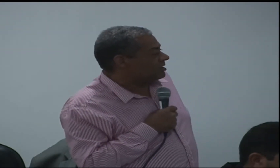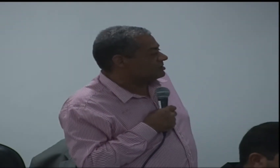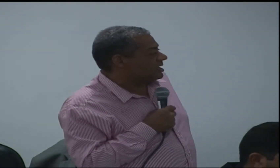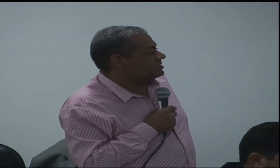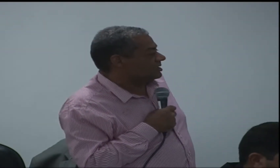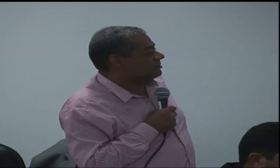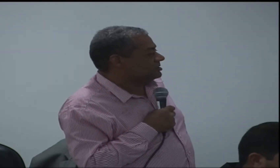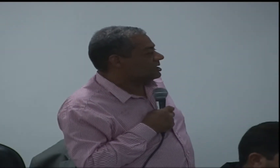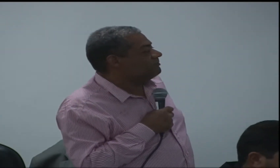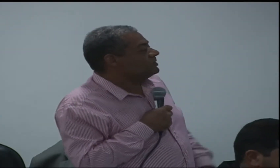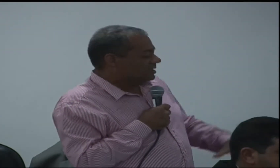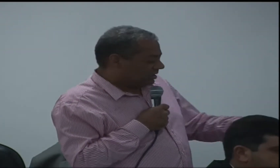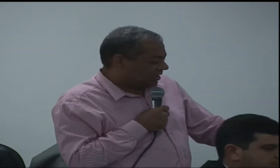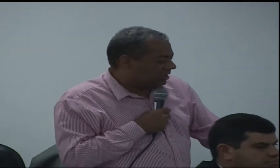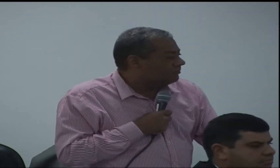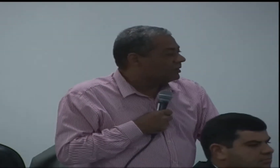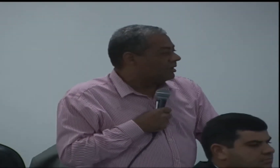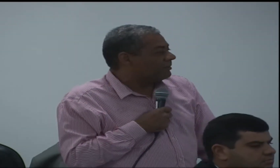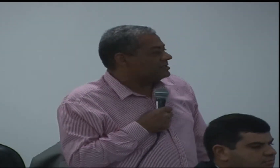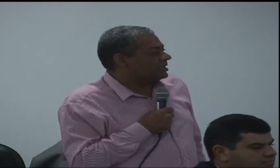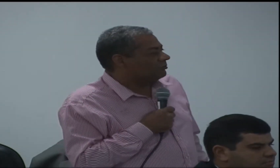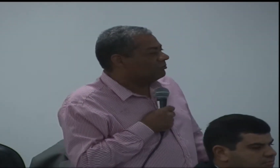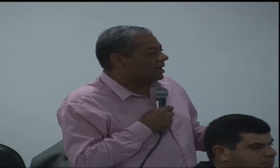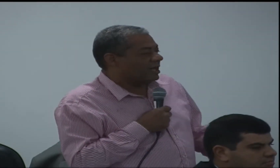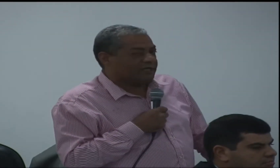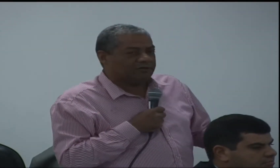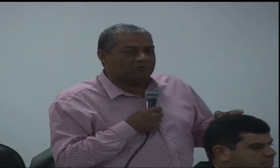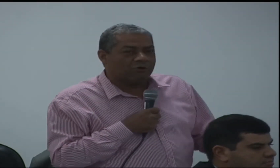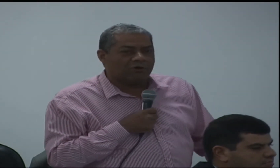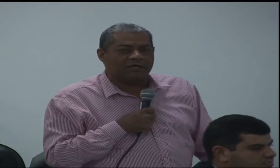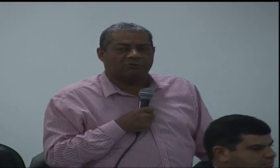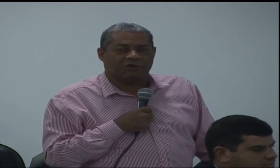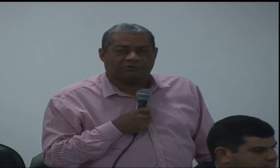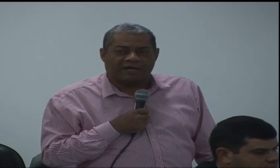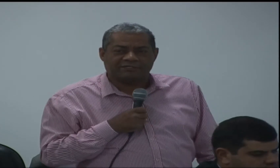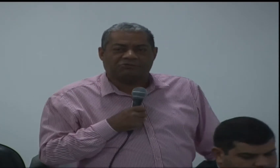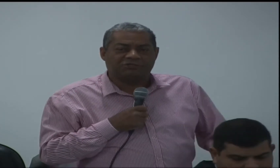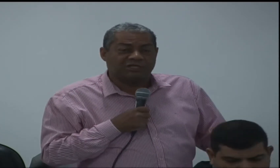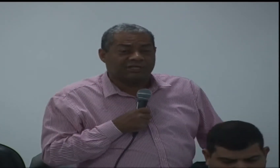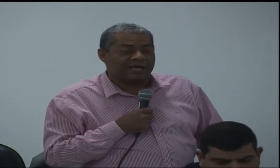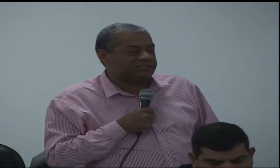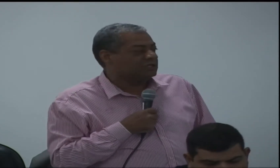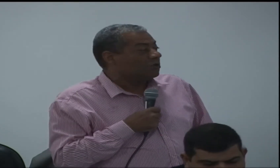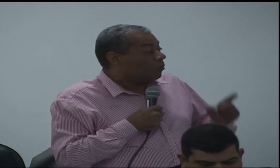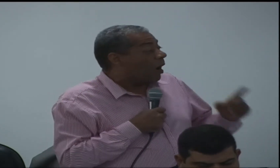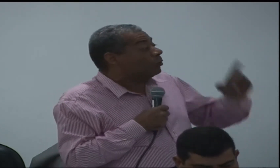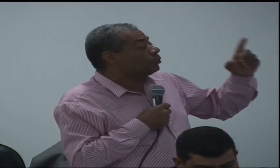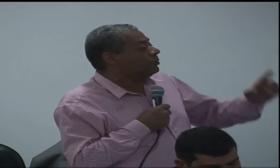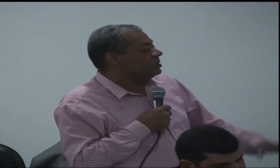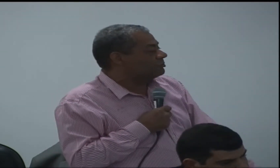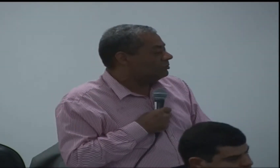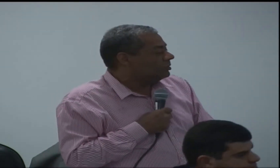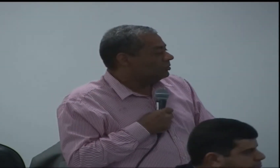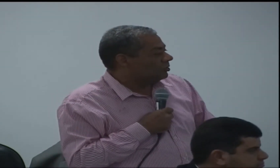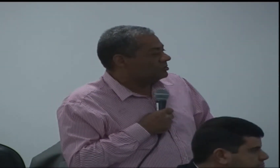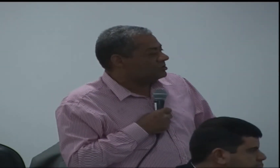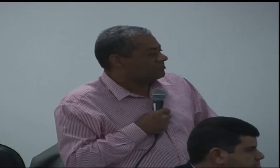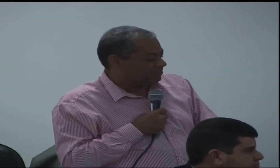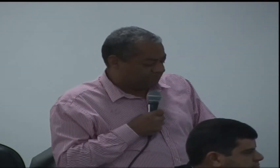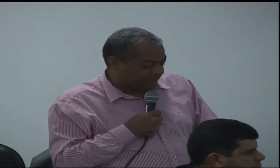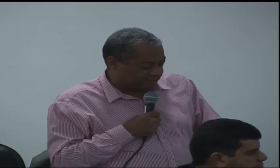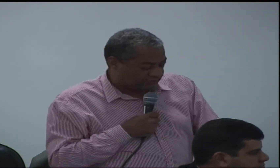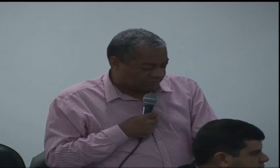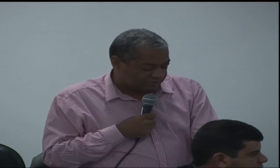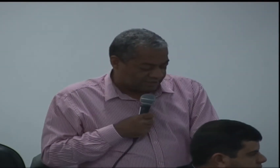paroquianos lá de Santa Luzia que representam com caráter, com honra, com lealdade, com dignidade, com altruísmo todas